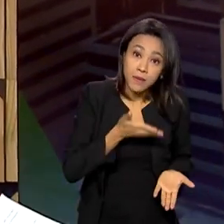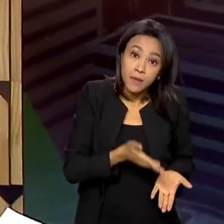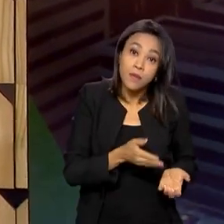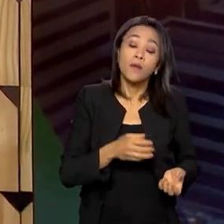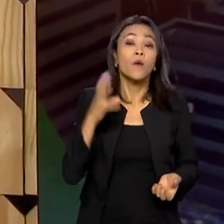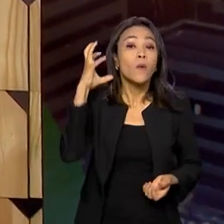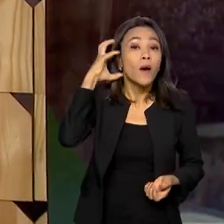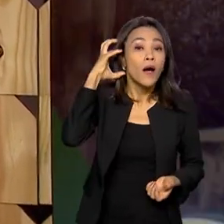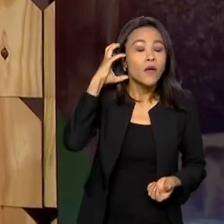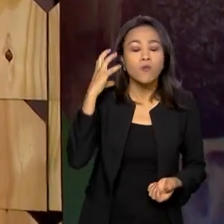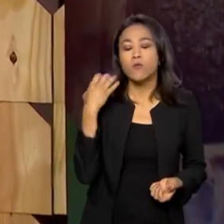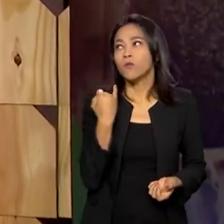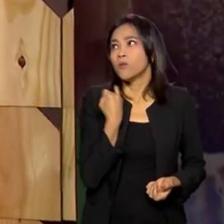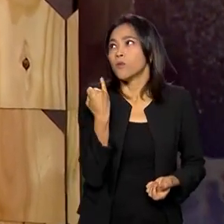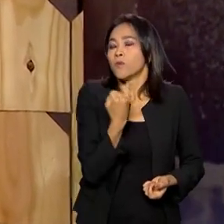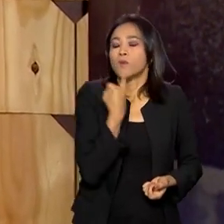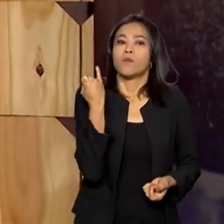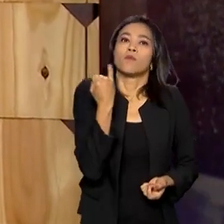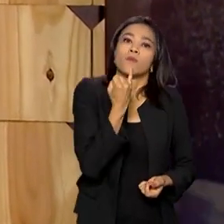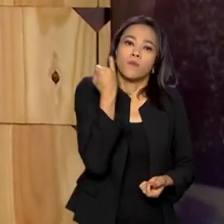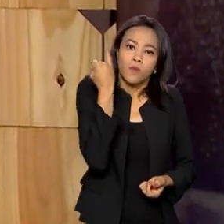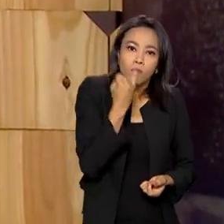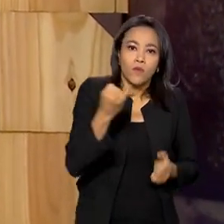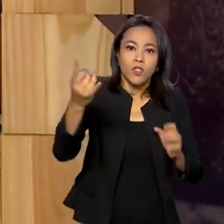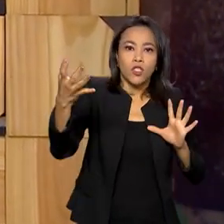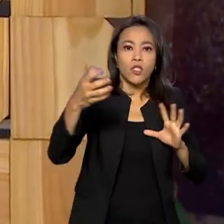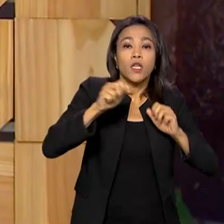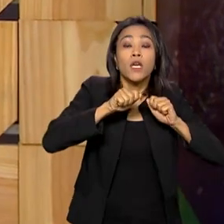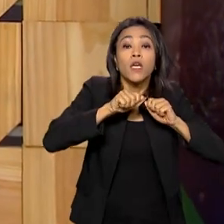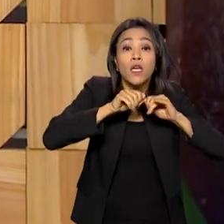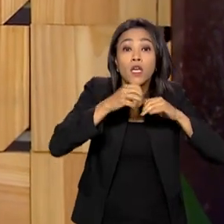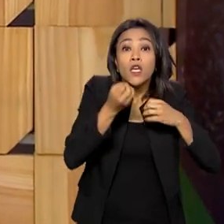o rádio teve um papel fundamental de integração nacional.